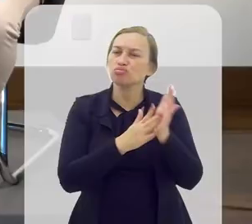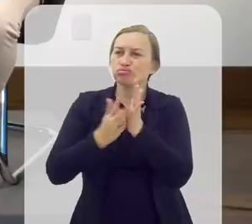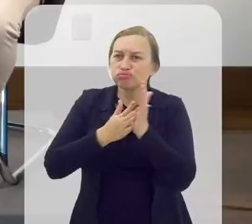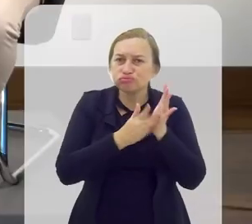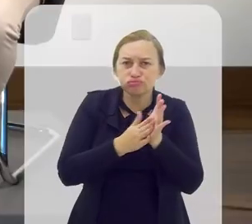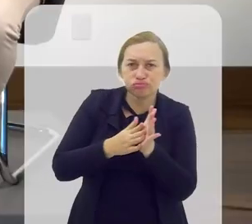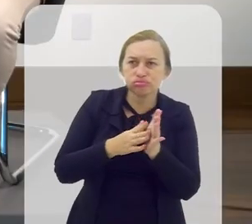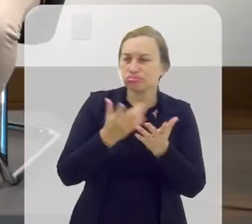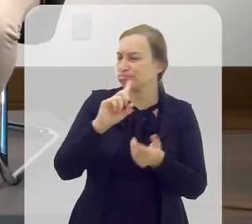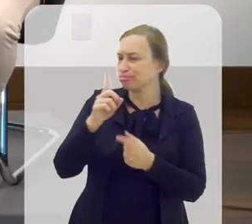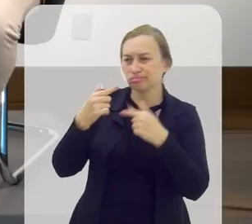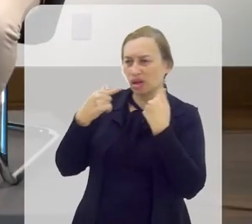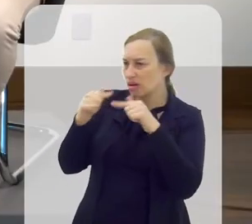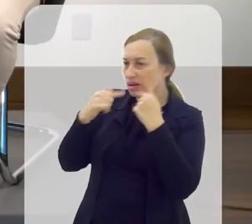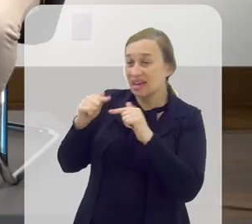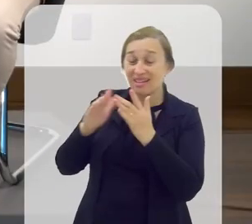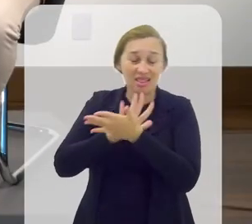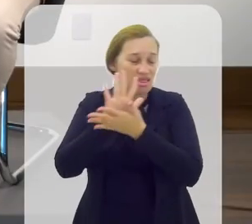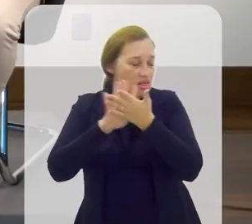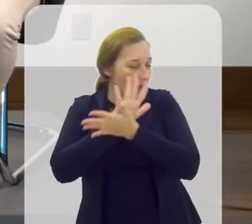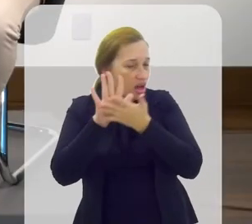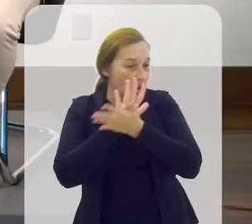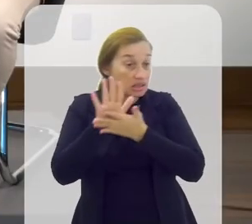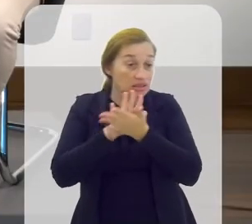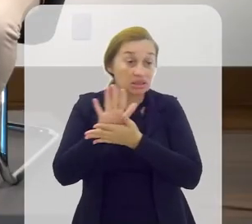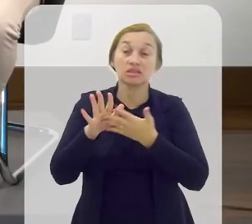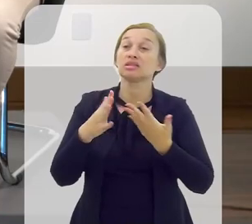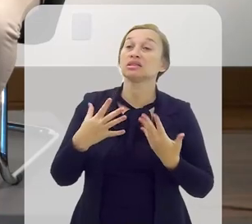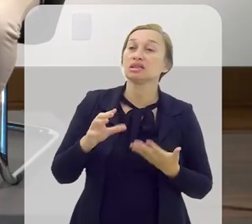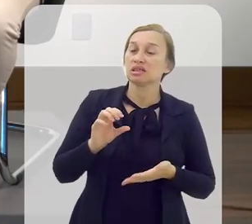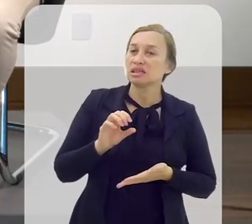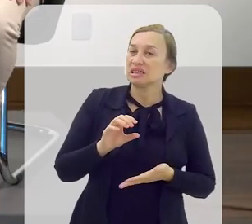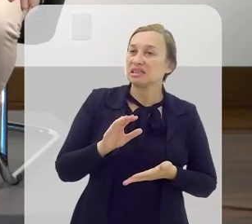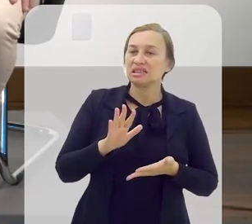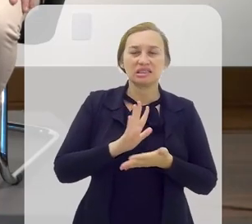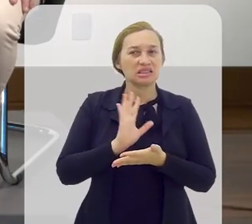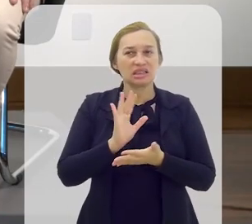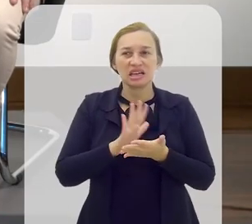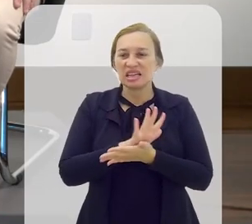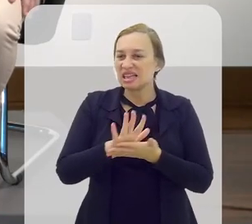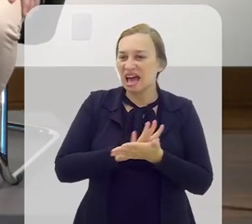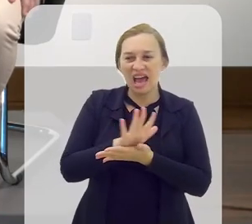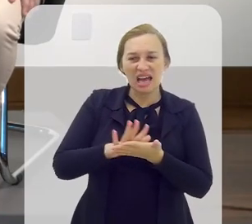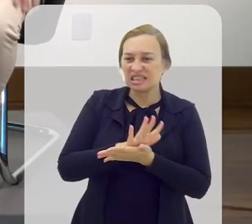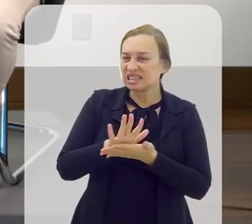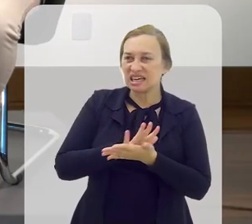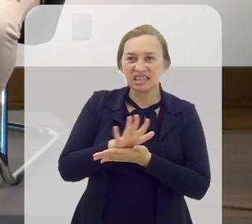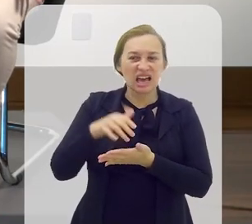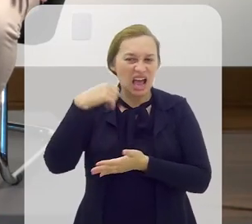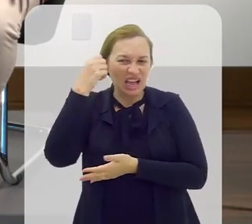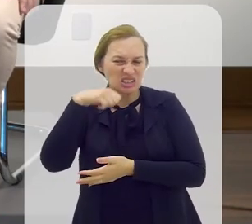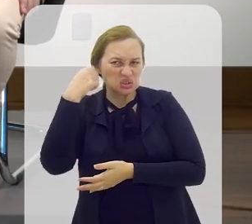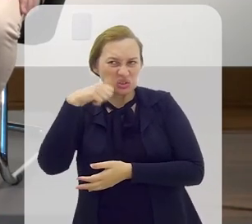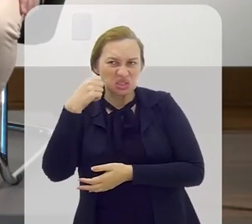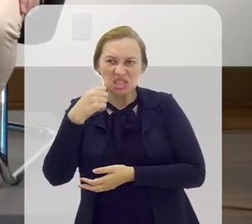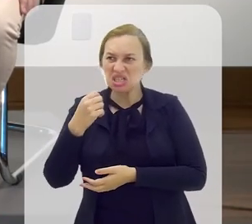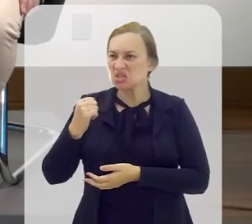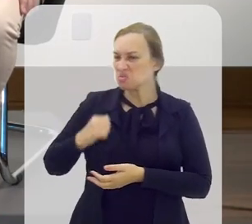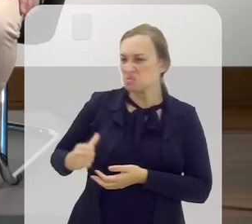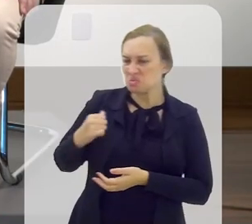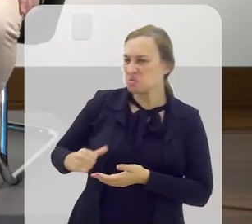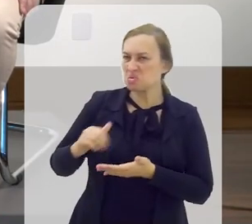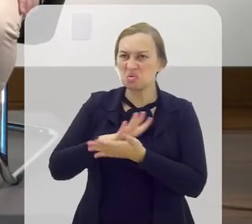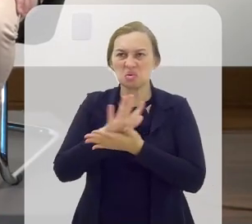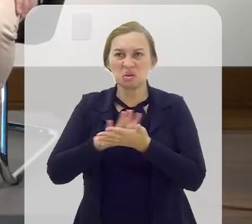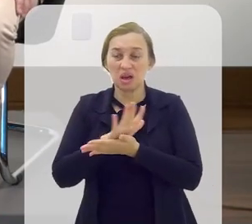samba. Então, eles não têm questionado os enredos nem nada muito por conta disso. Nem as componentes. Nem as atrizes.